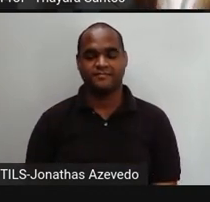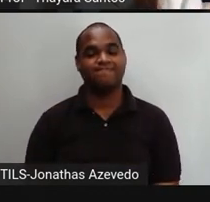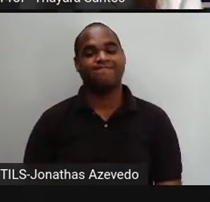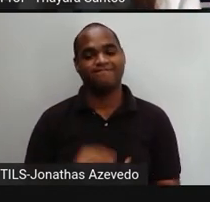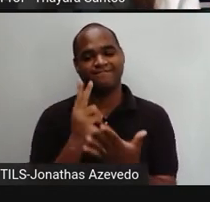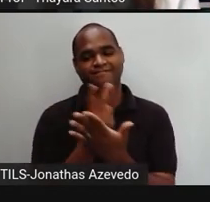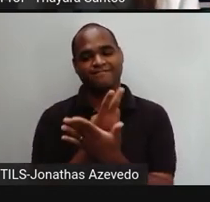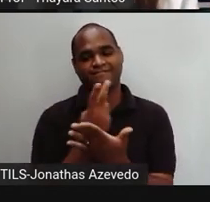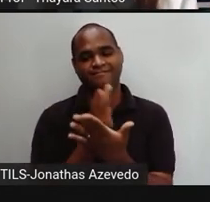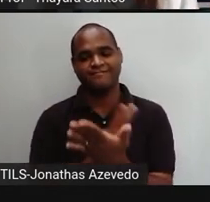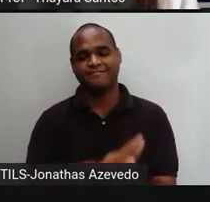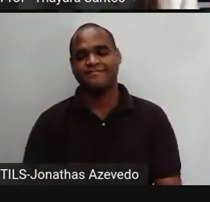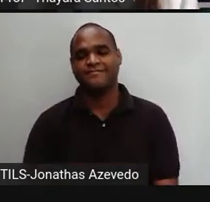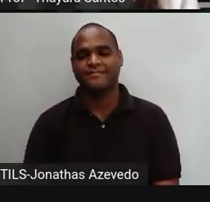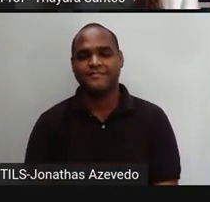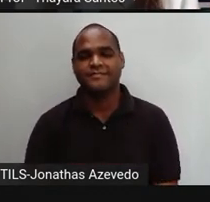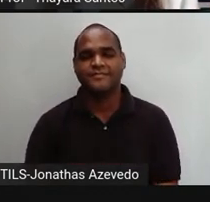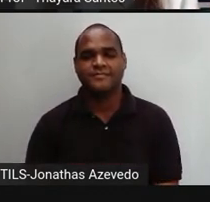Errei.